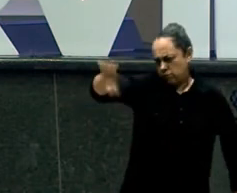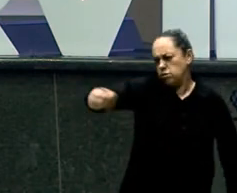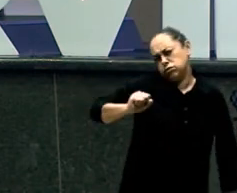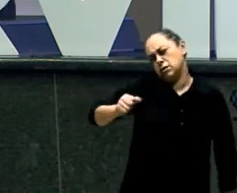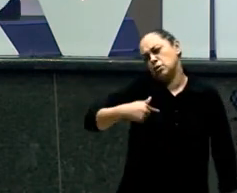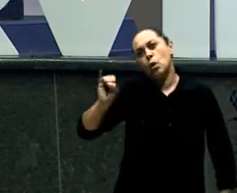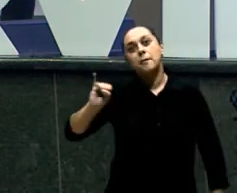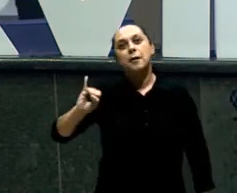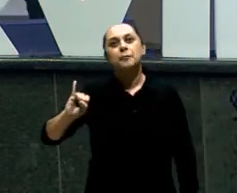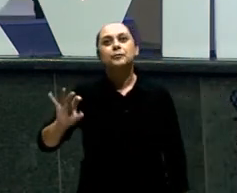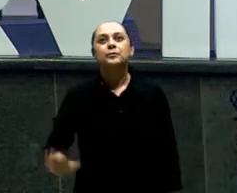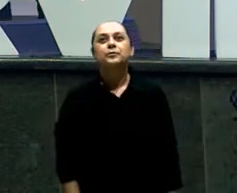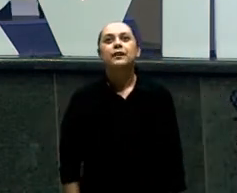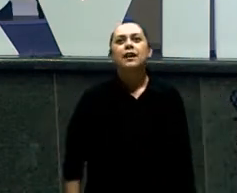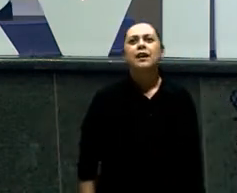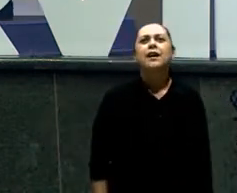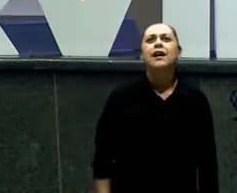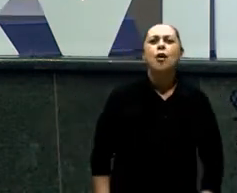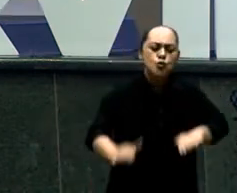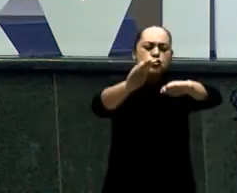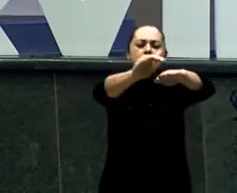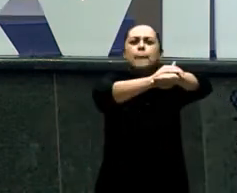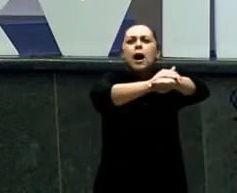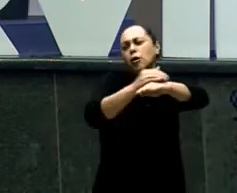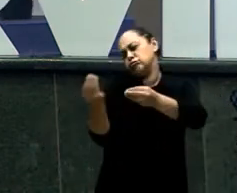Quem já pegou um tênis Ou um sapato Sem pedir Levanta a mão aí